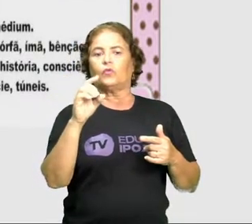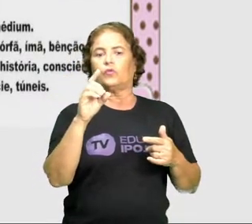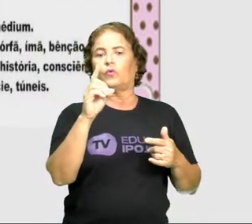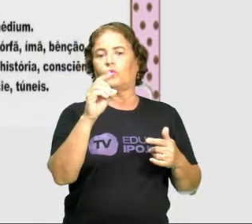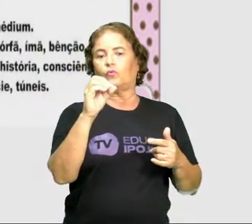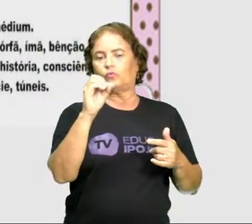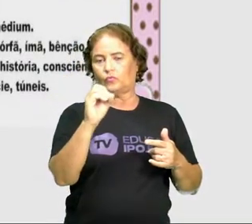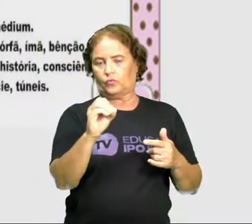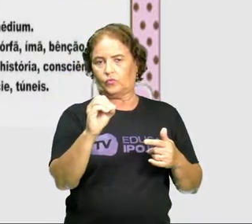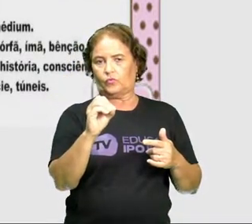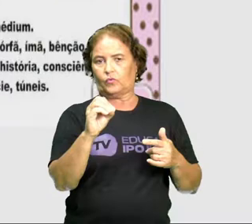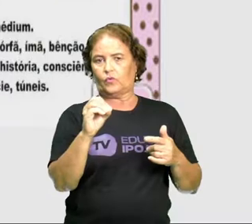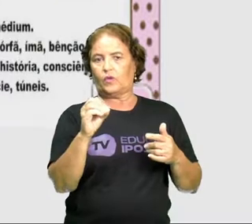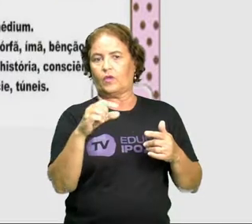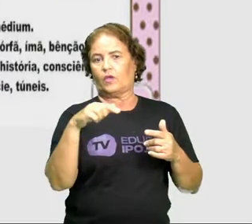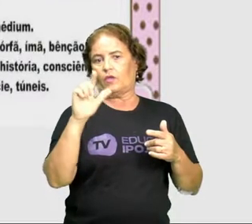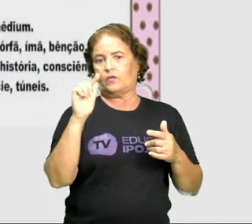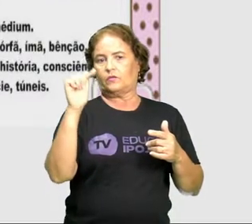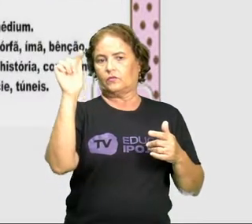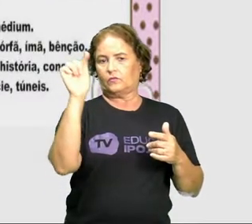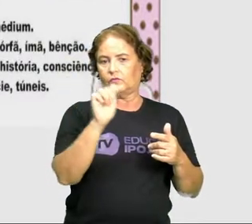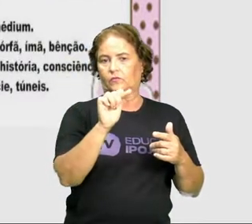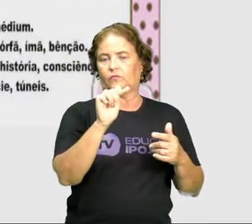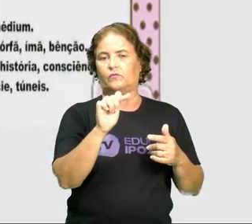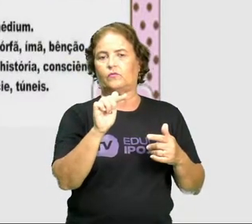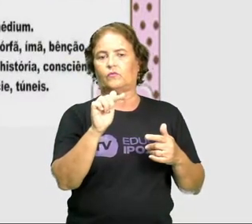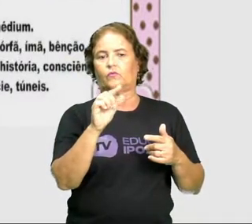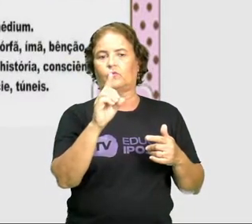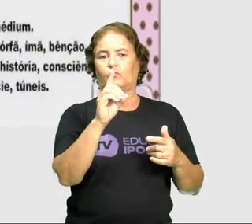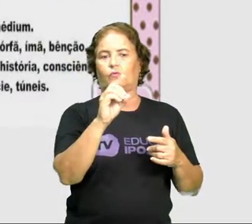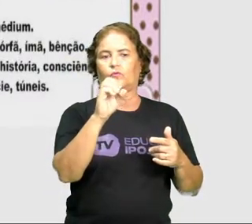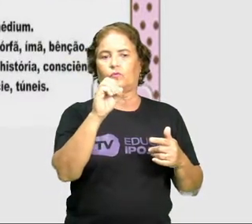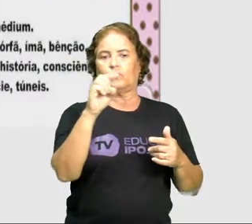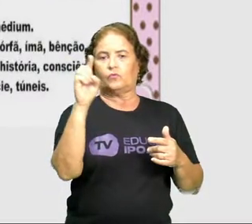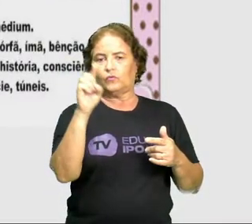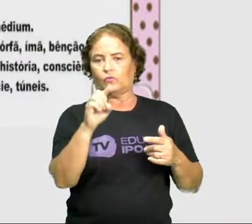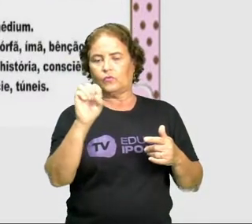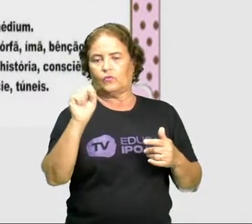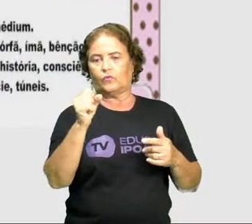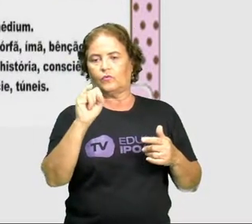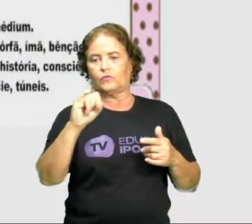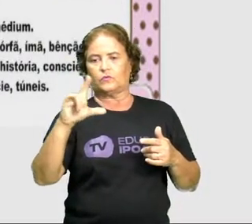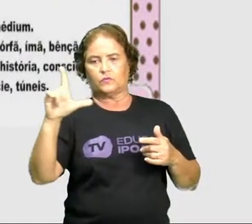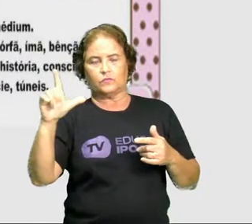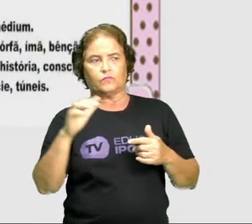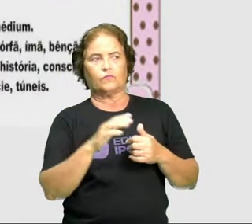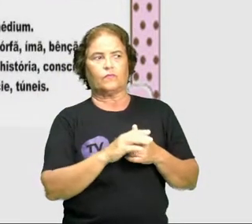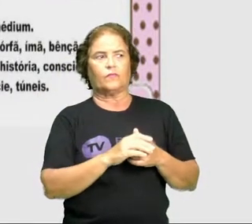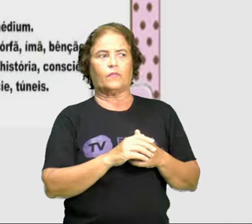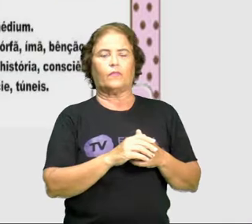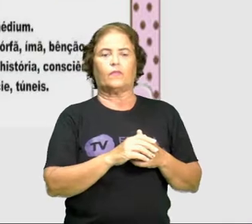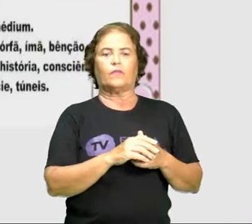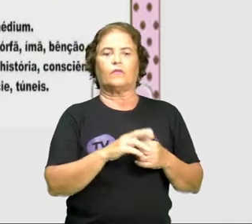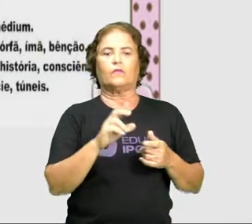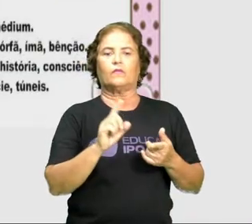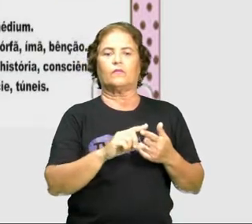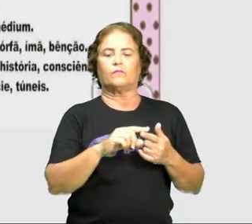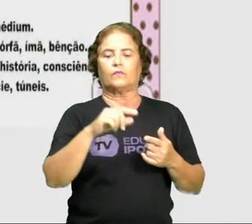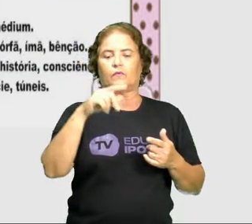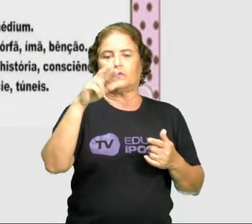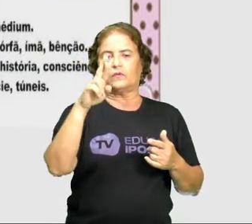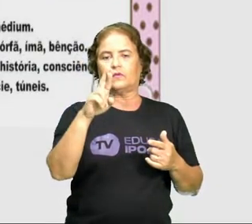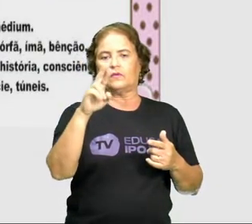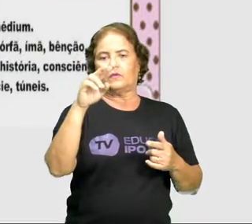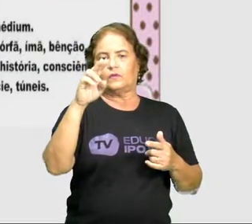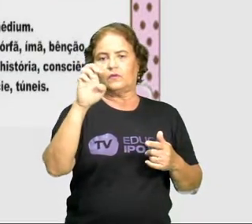então a gente acentua a penúltima sílaba. Dócio, dóceis, fósseis, fósseis. Réptil,